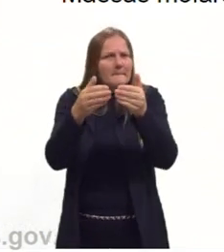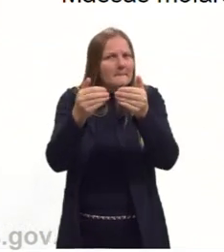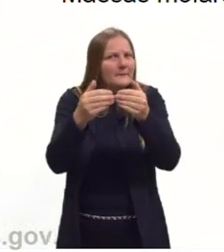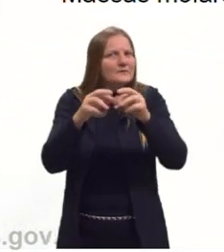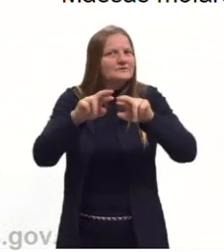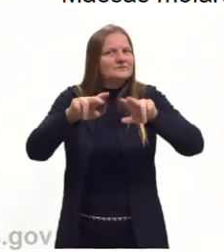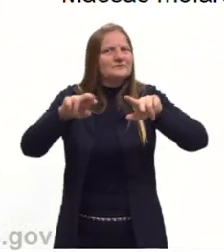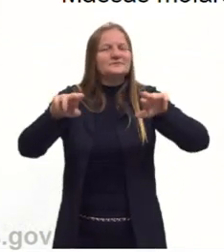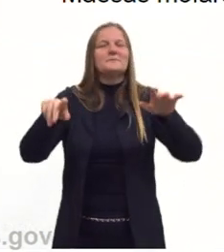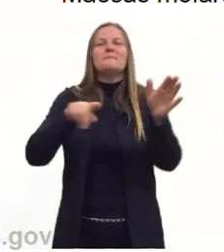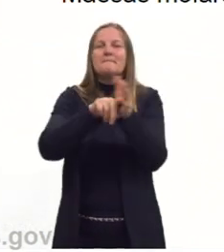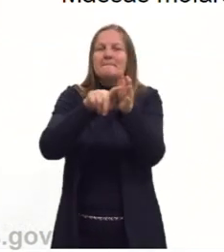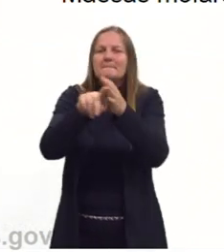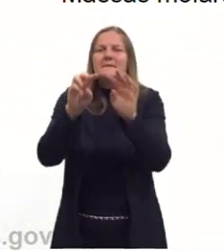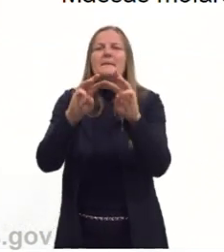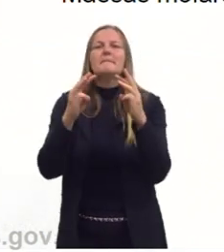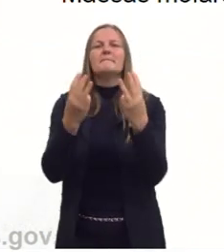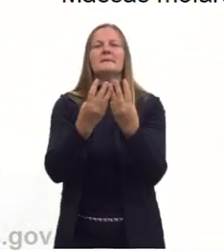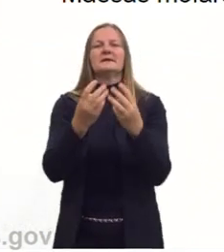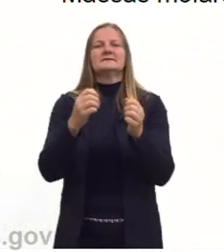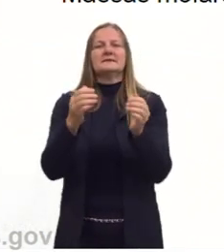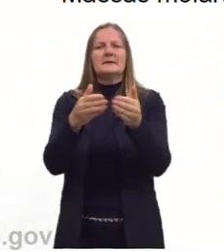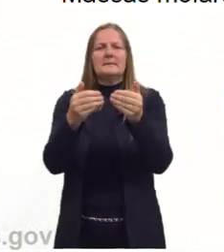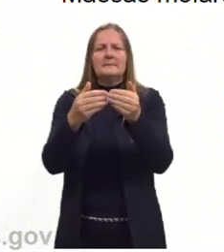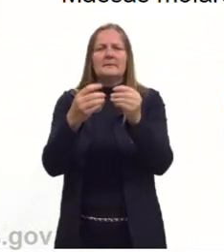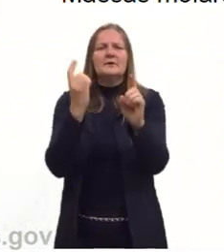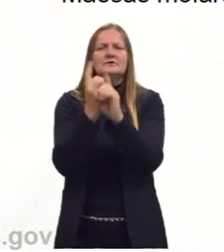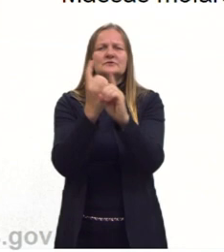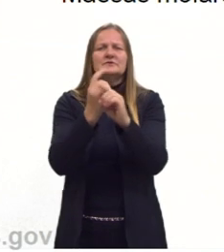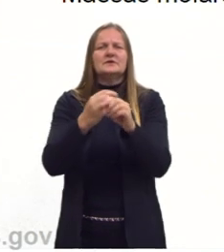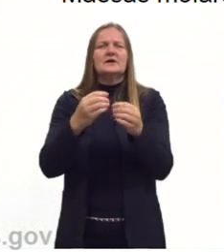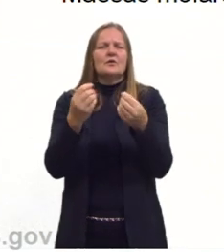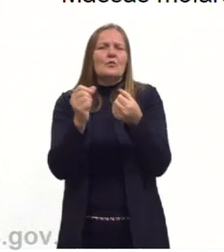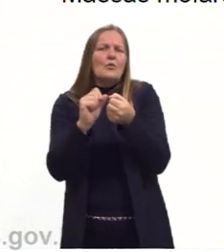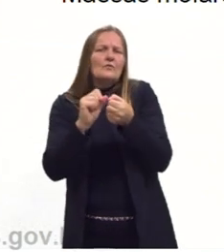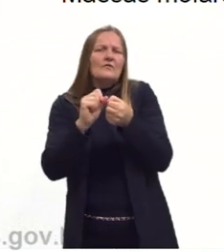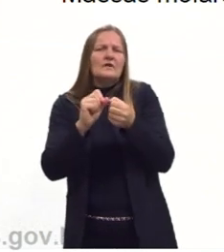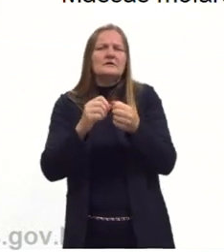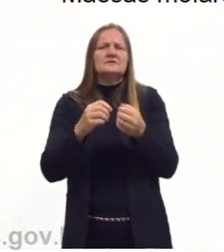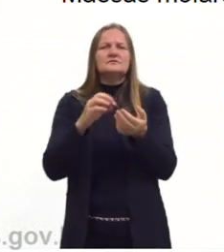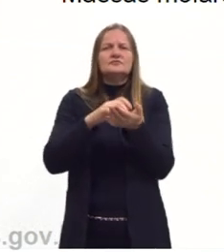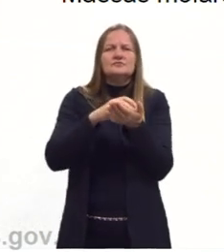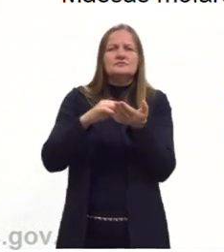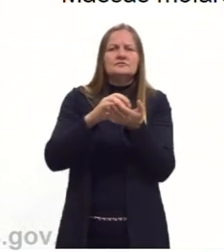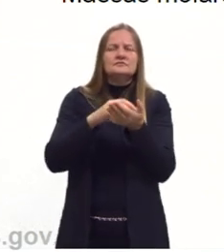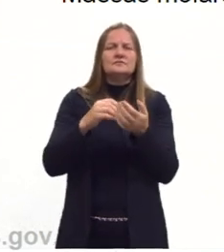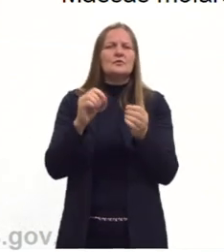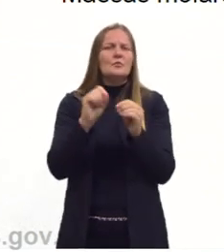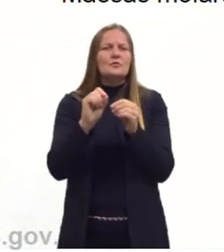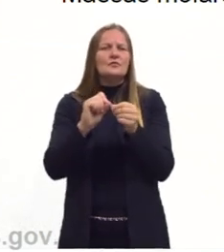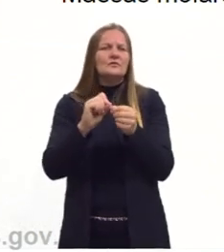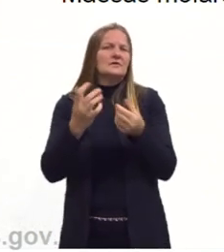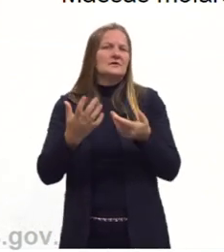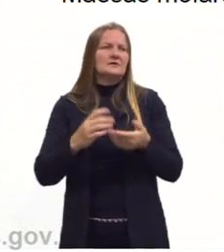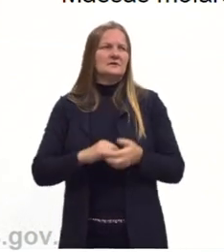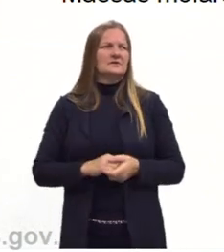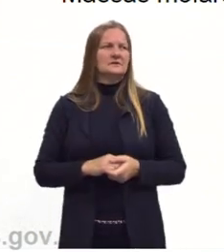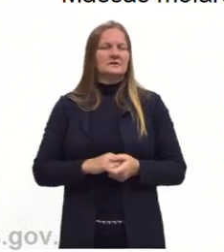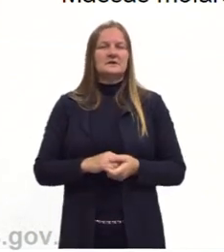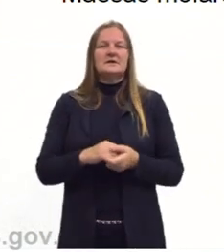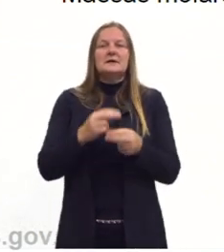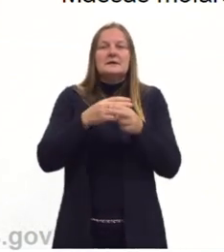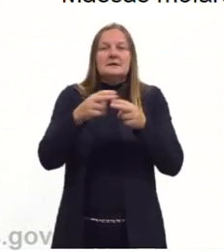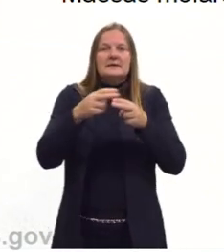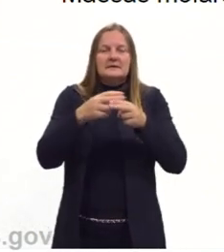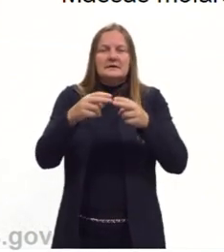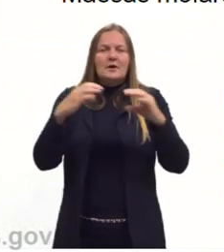coisas, pode ser solicitado massa, pode entrar ali rendimento, como de fato entrou, tá? Então, a neutralização